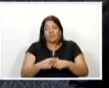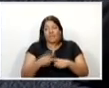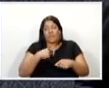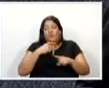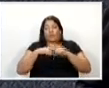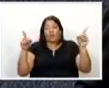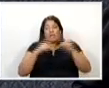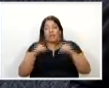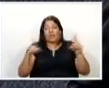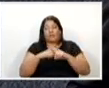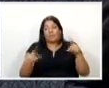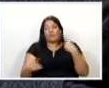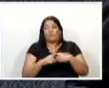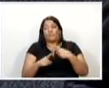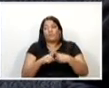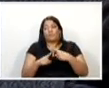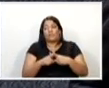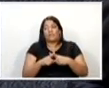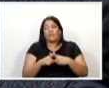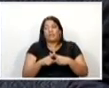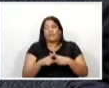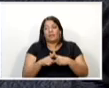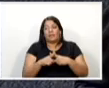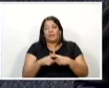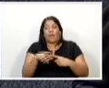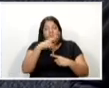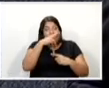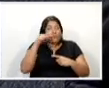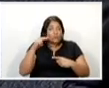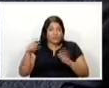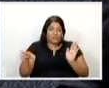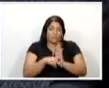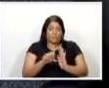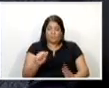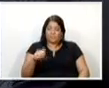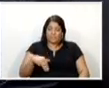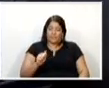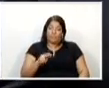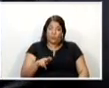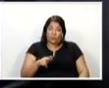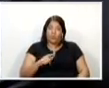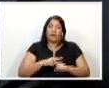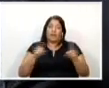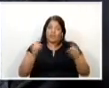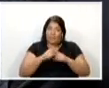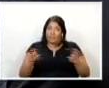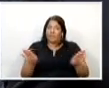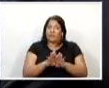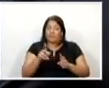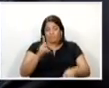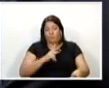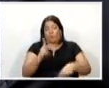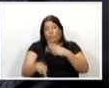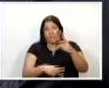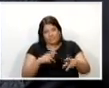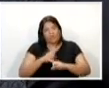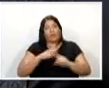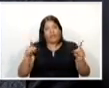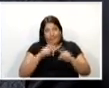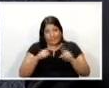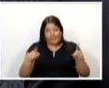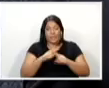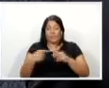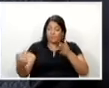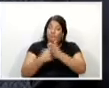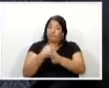reclamação, senhor presidente, dos próprios funcionários do SAMU. Não é só da população, os próprios funcionários do SAMU vieram nos procurar,